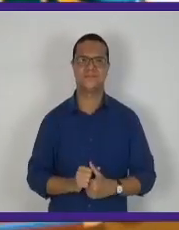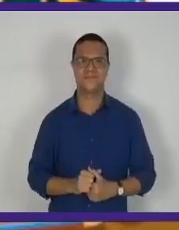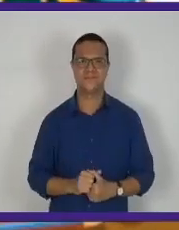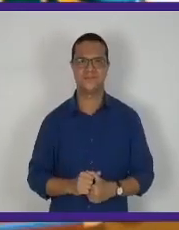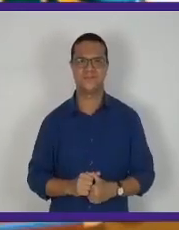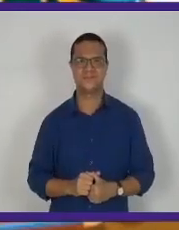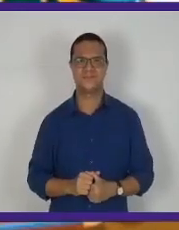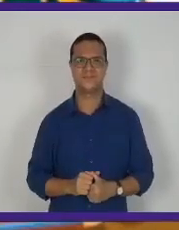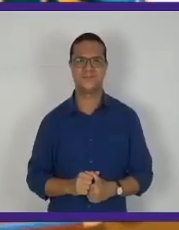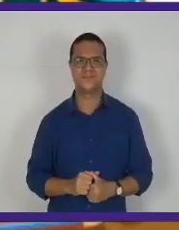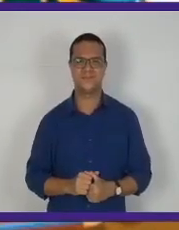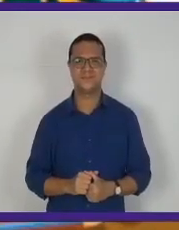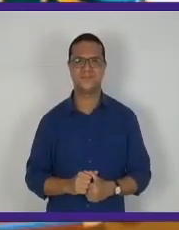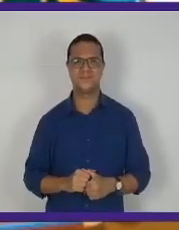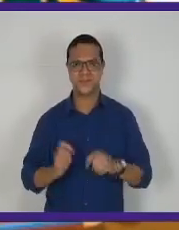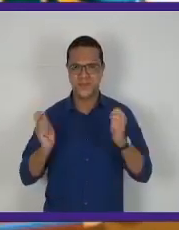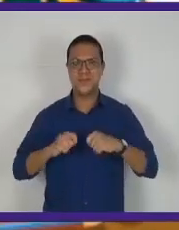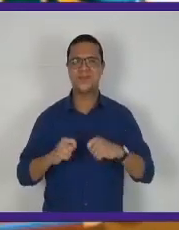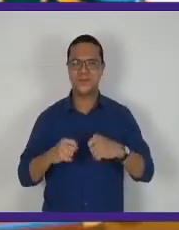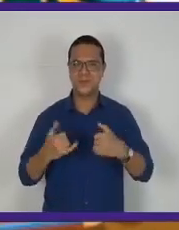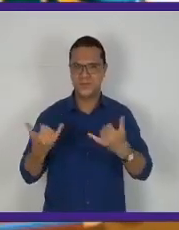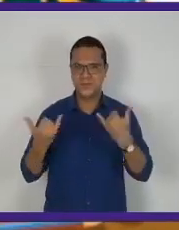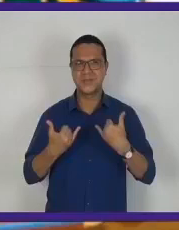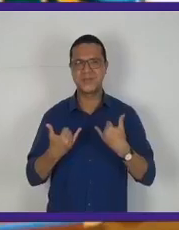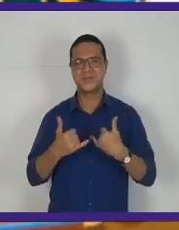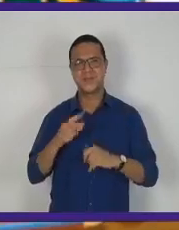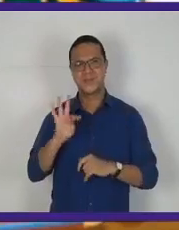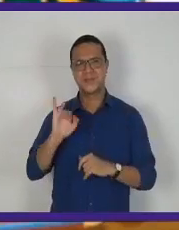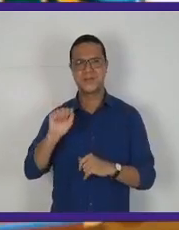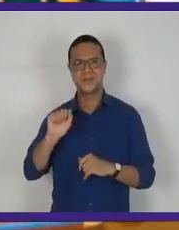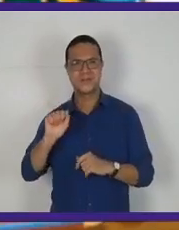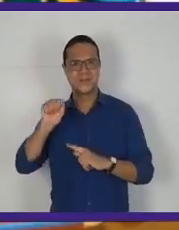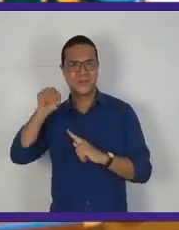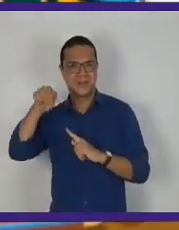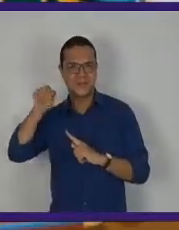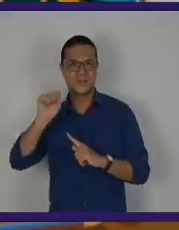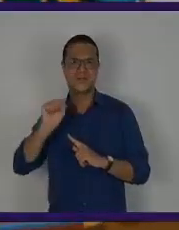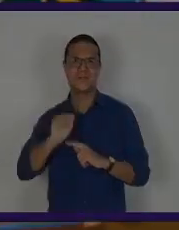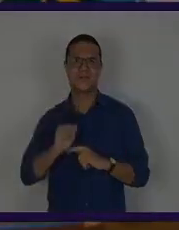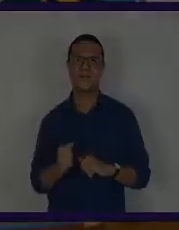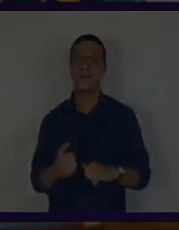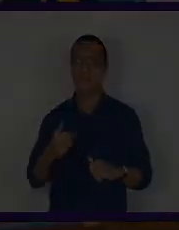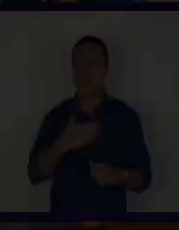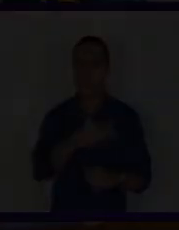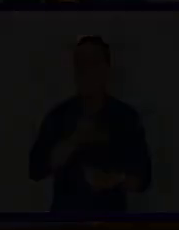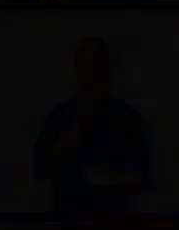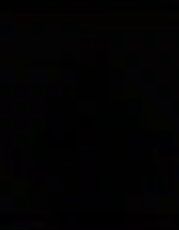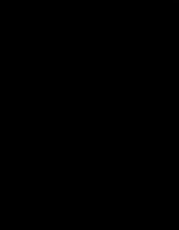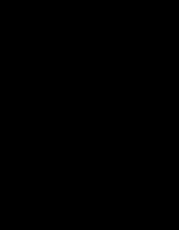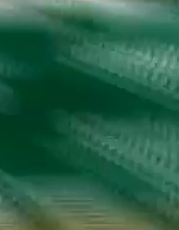de tia Ana. Pode me chamar de tia. Eu gosto de intimidade. Tá certo?